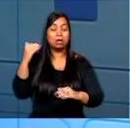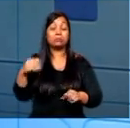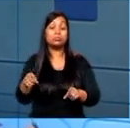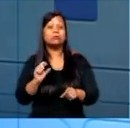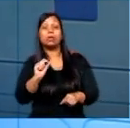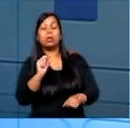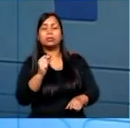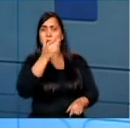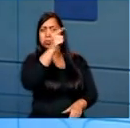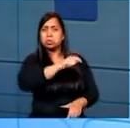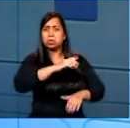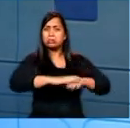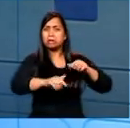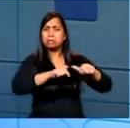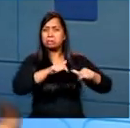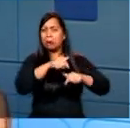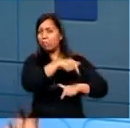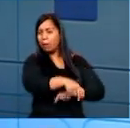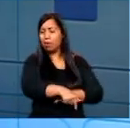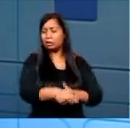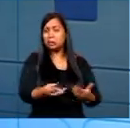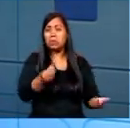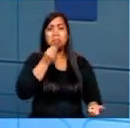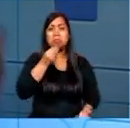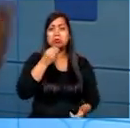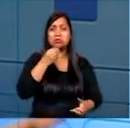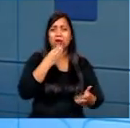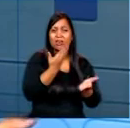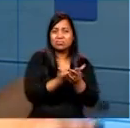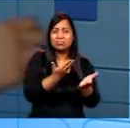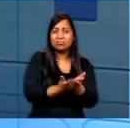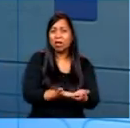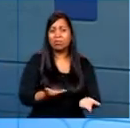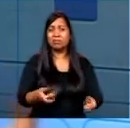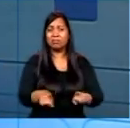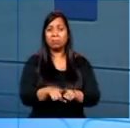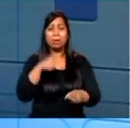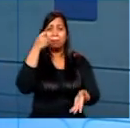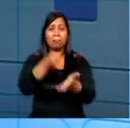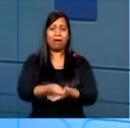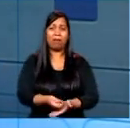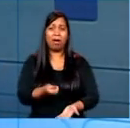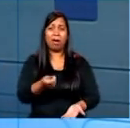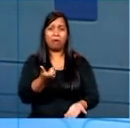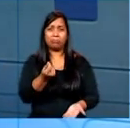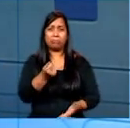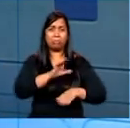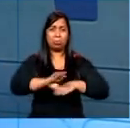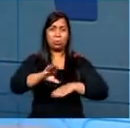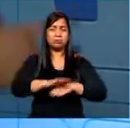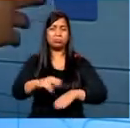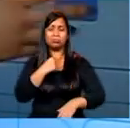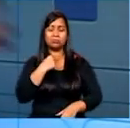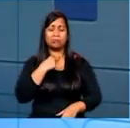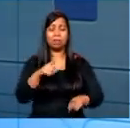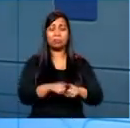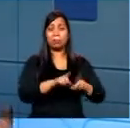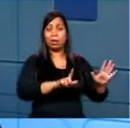trabalhadoras que normalmente não têm oportunidade de estudar, de pagar um cursinho ou de estudar durante a semana mesmo, né,